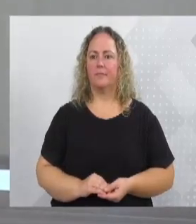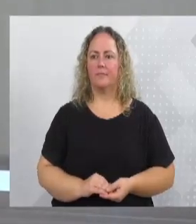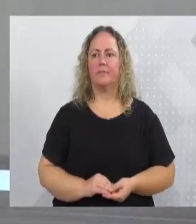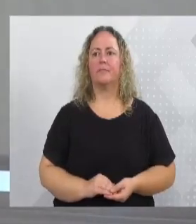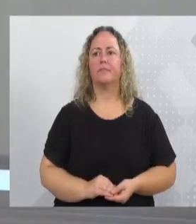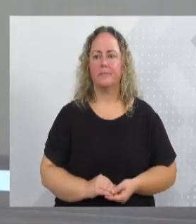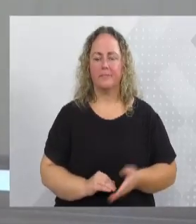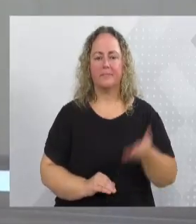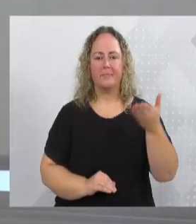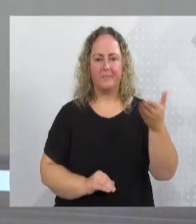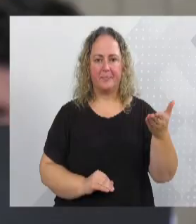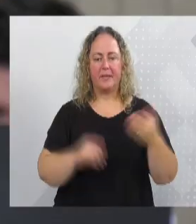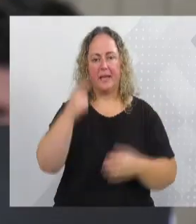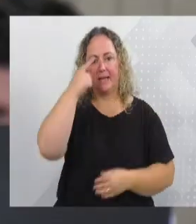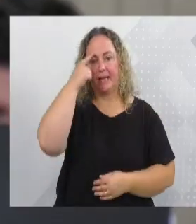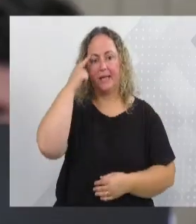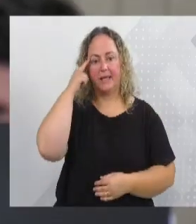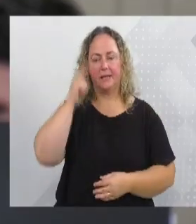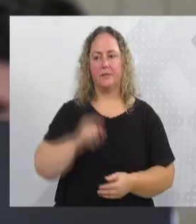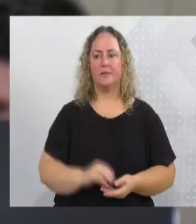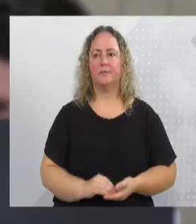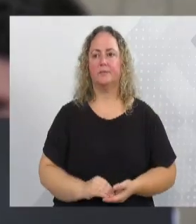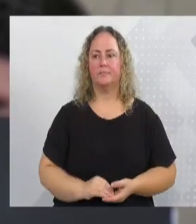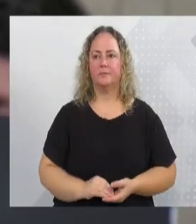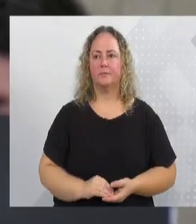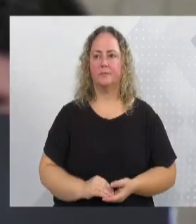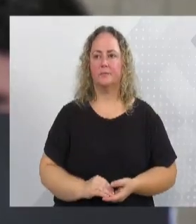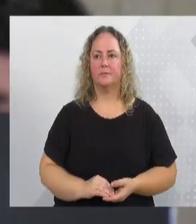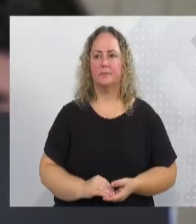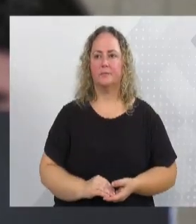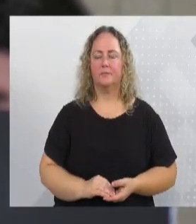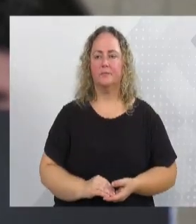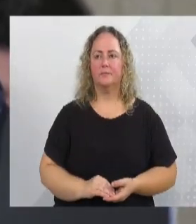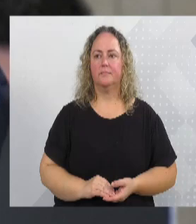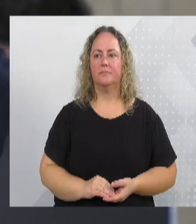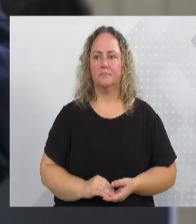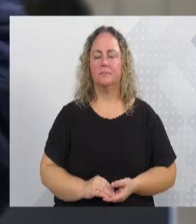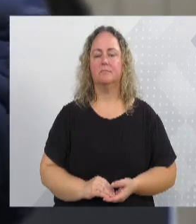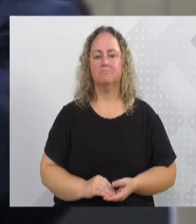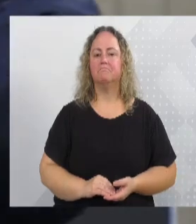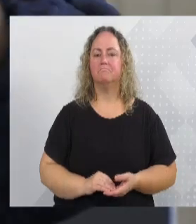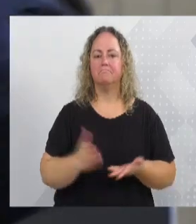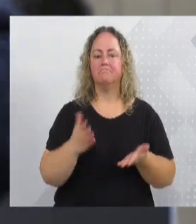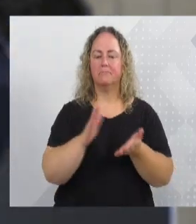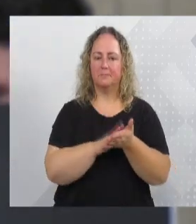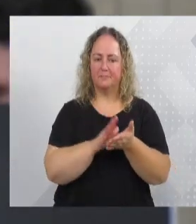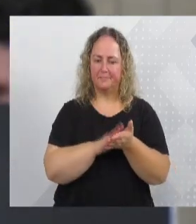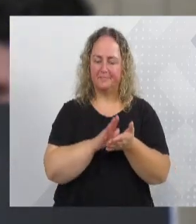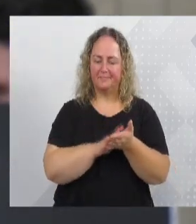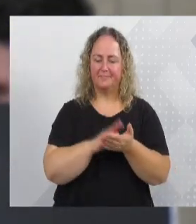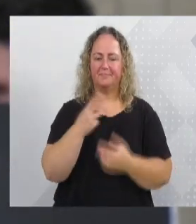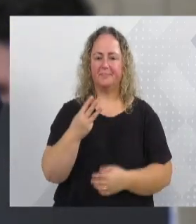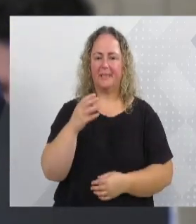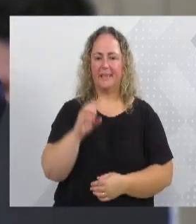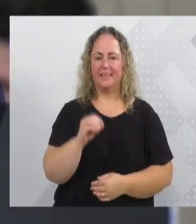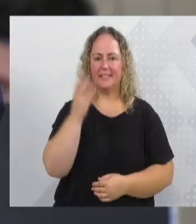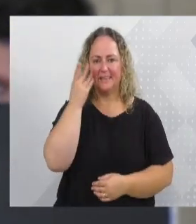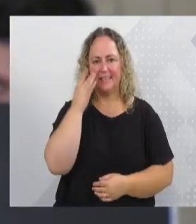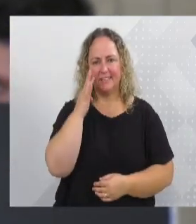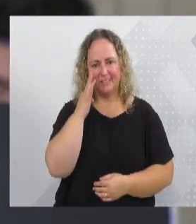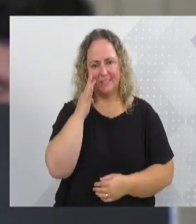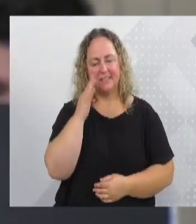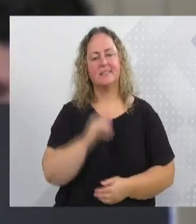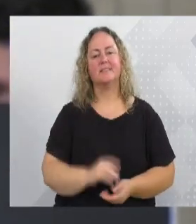concedo a parte ao vereadorito. Marciano, primeiro, parabenizar mais 30 dias. Eu acho que